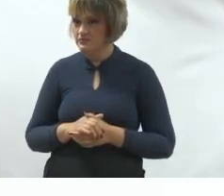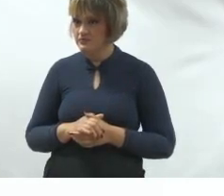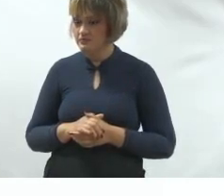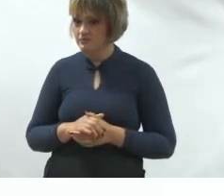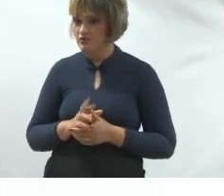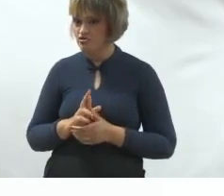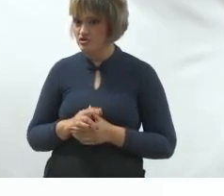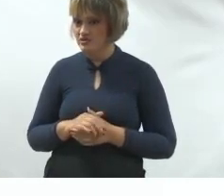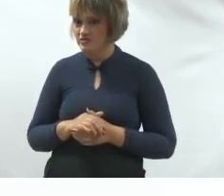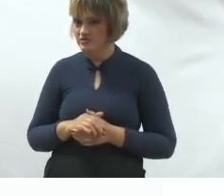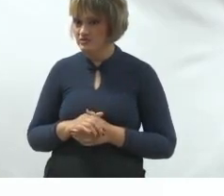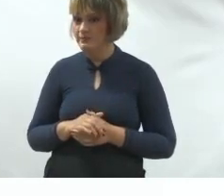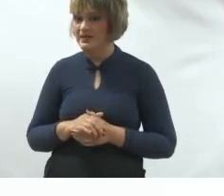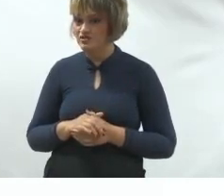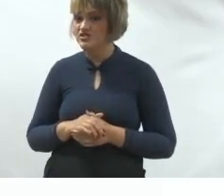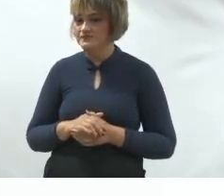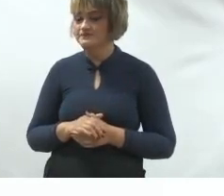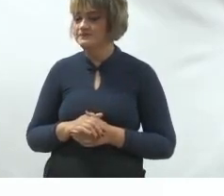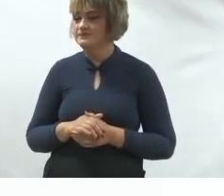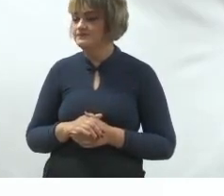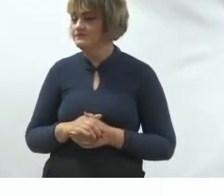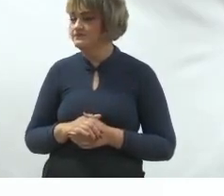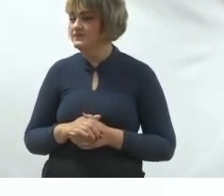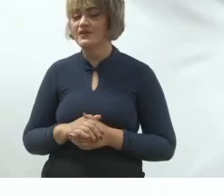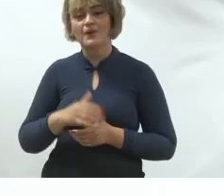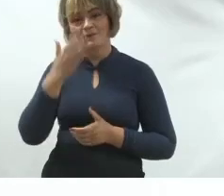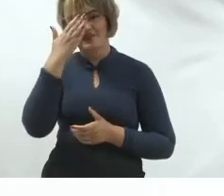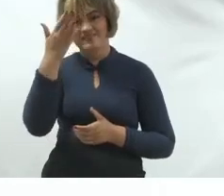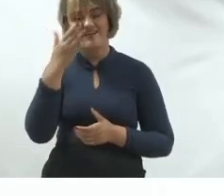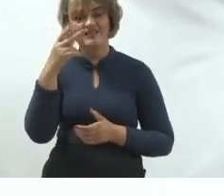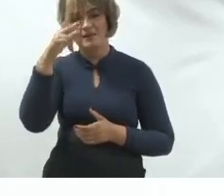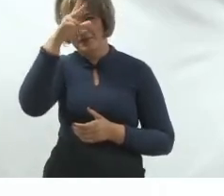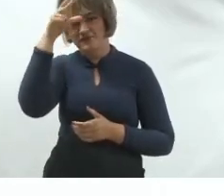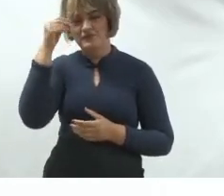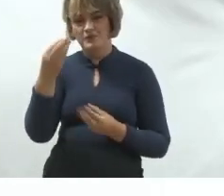prefeitura. Muito obrigada, Dudu Paz e Vasco da Gama.